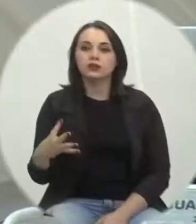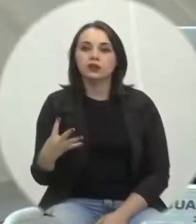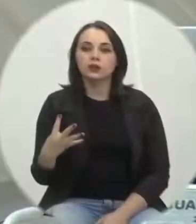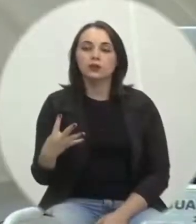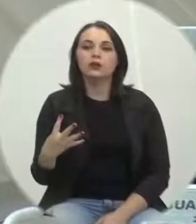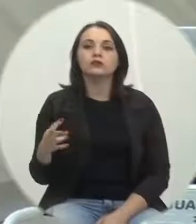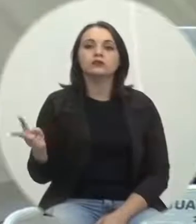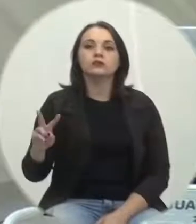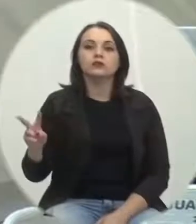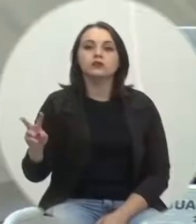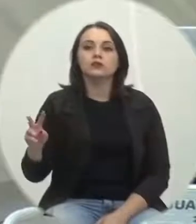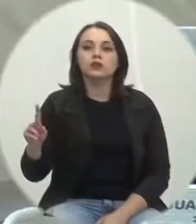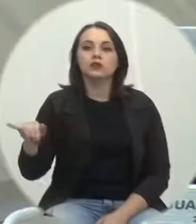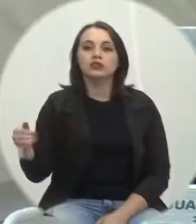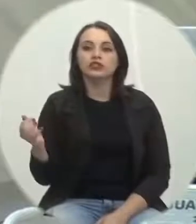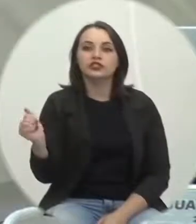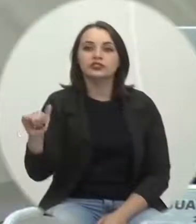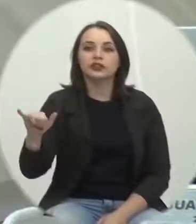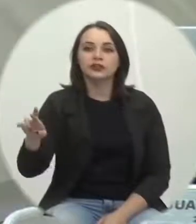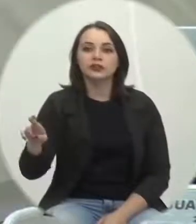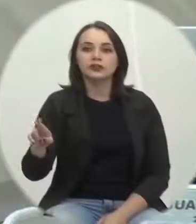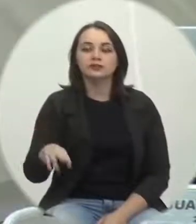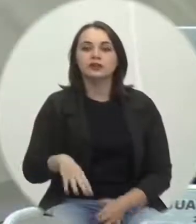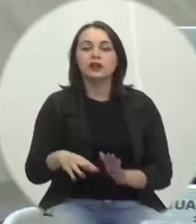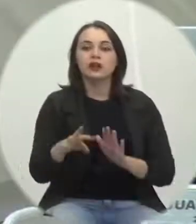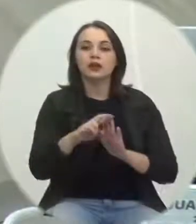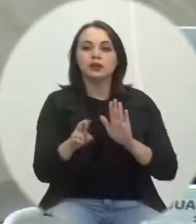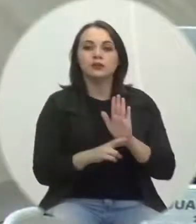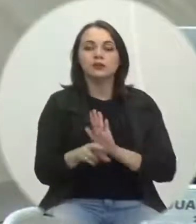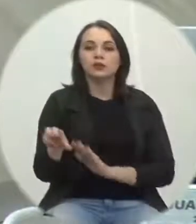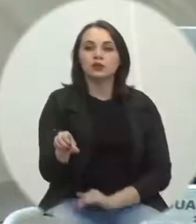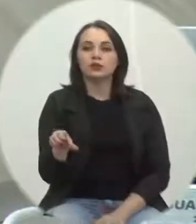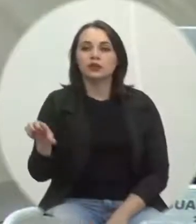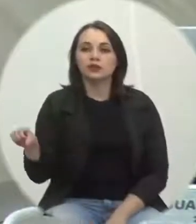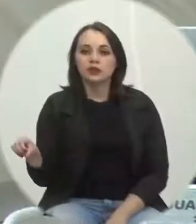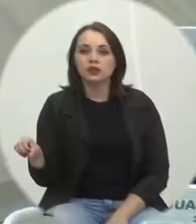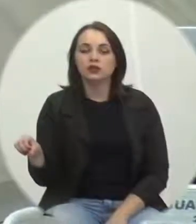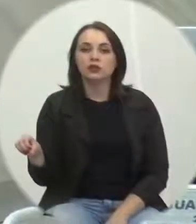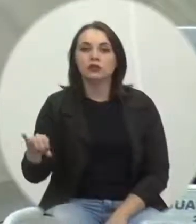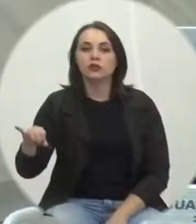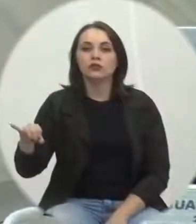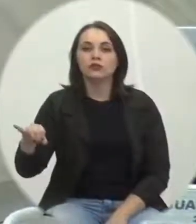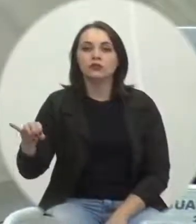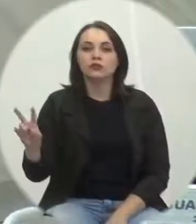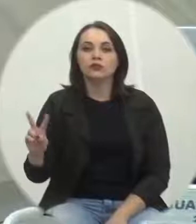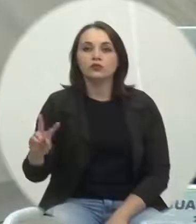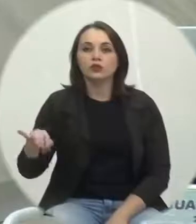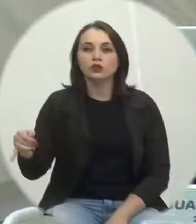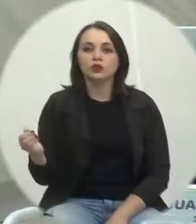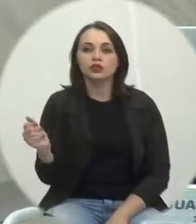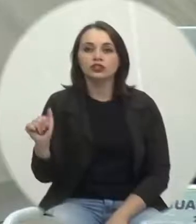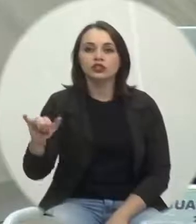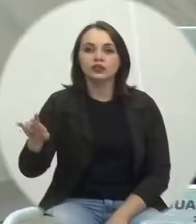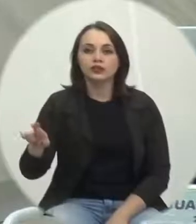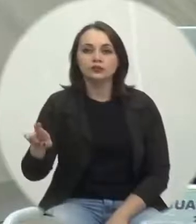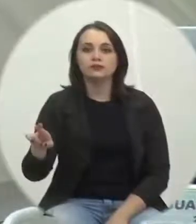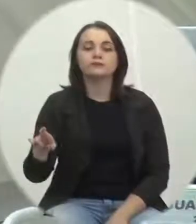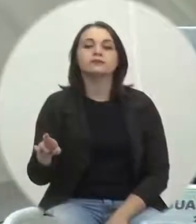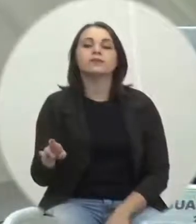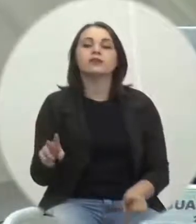21, de autoria do vereador Pastor Jair Alexandre. Requerimento 99, 21, de autoria do vereador Pastor Jair Alexandre.